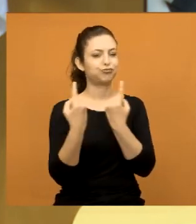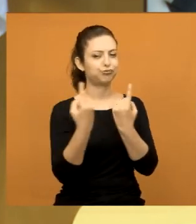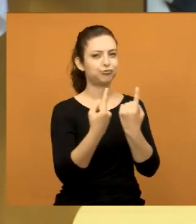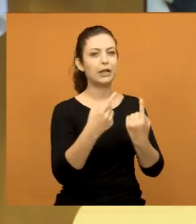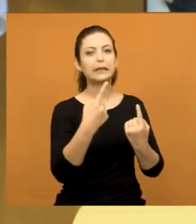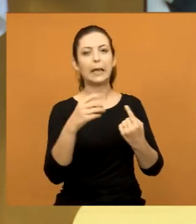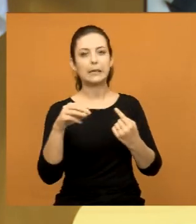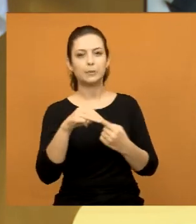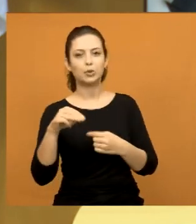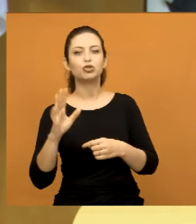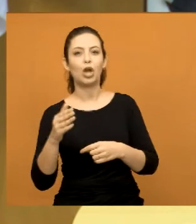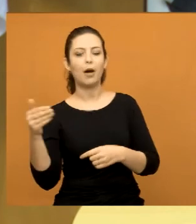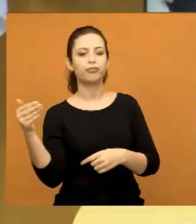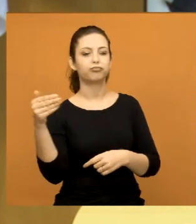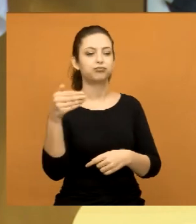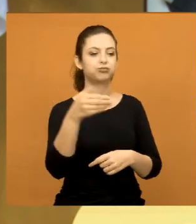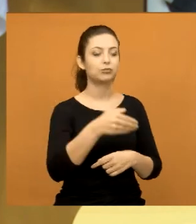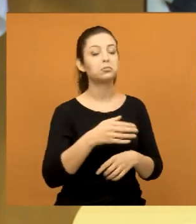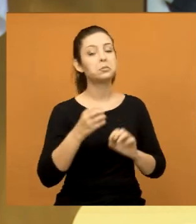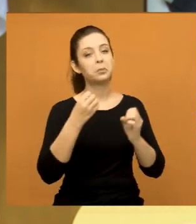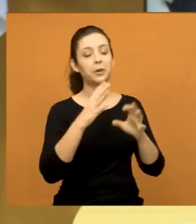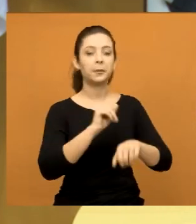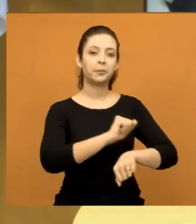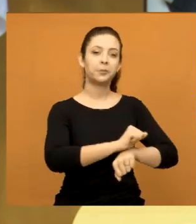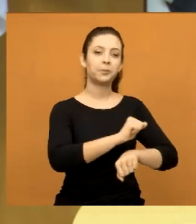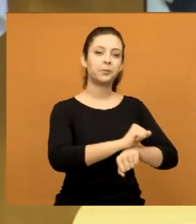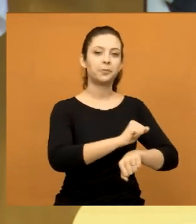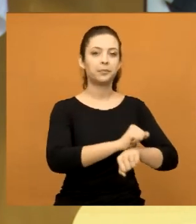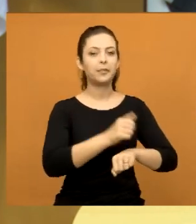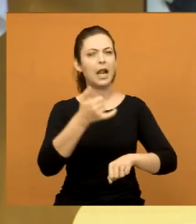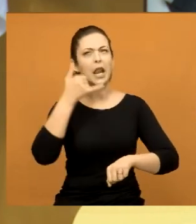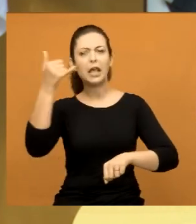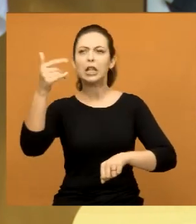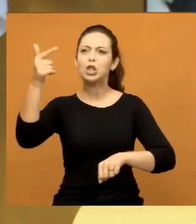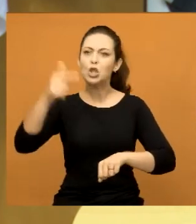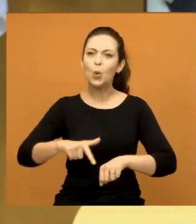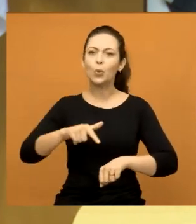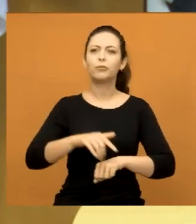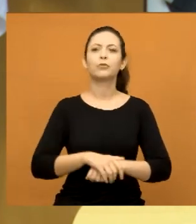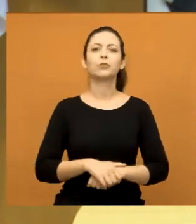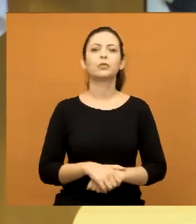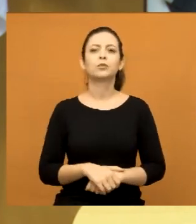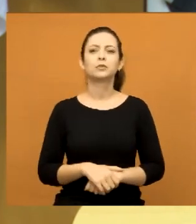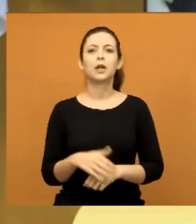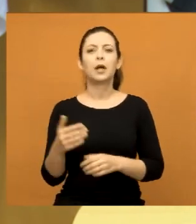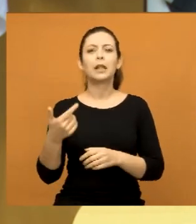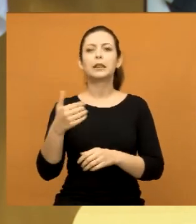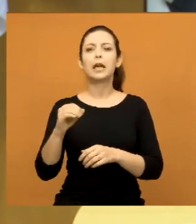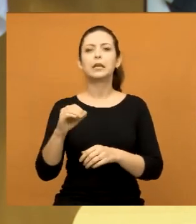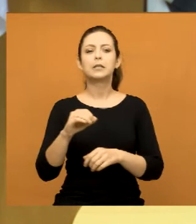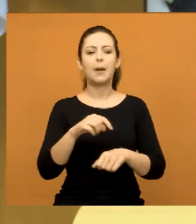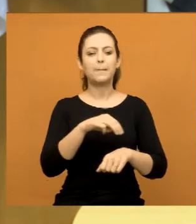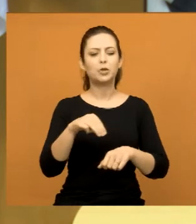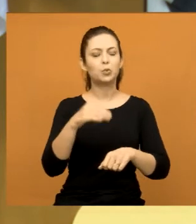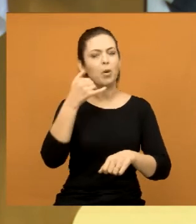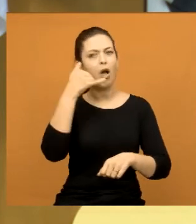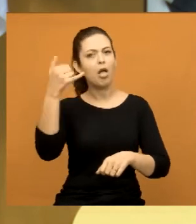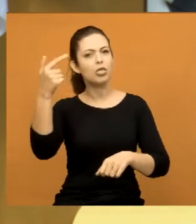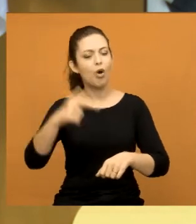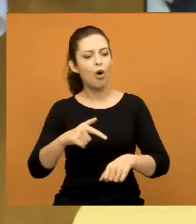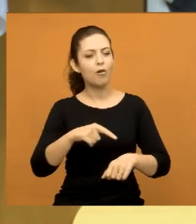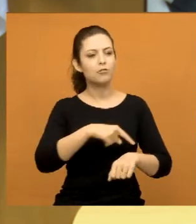minutos. Aí tudo bem. Aí tornei ligar de novo, passaram 10 minutos eu tornei ligar,